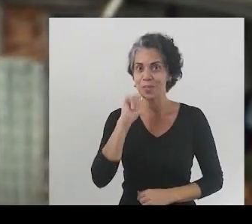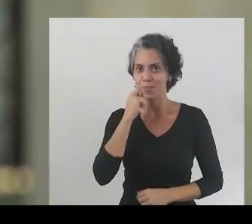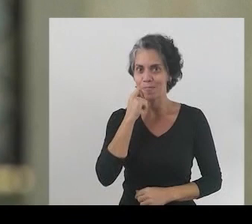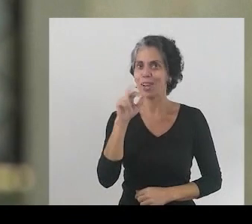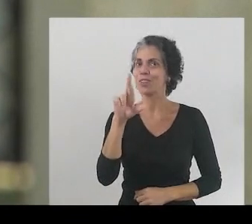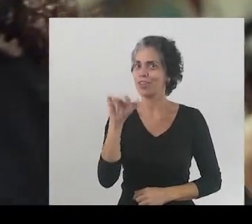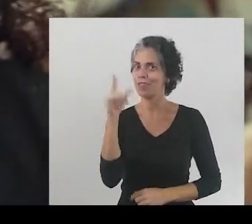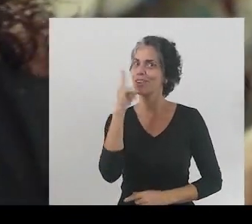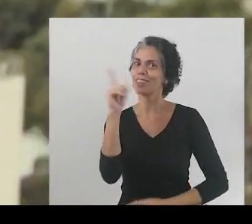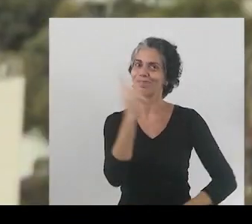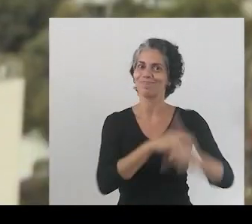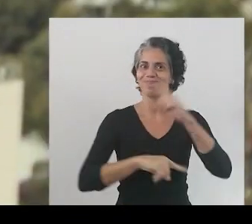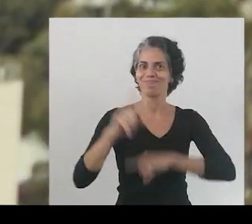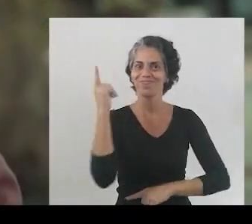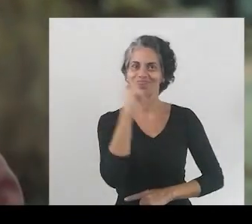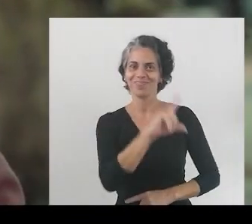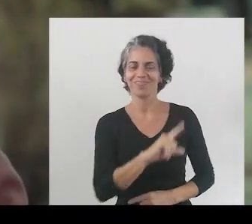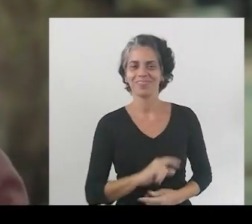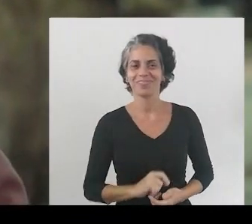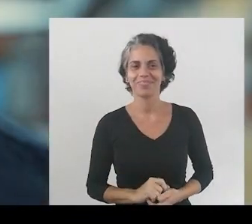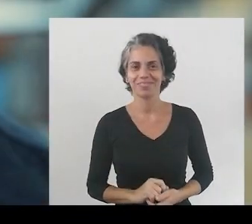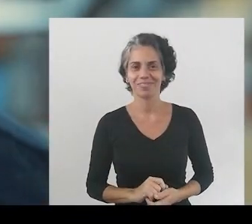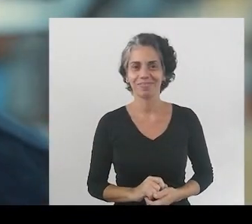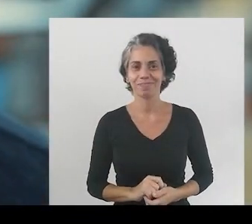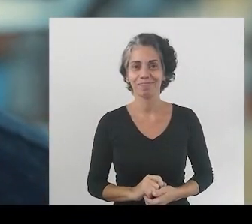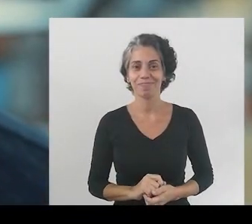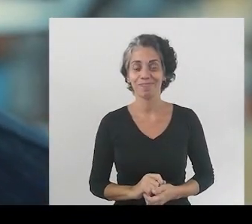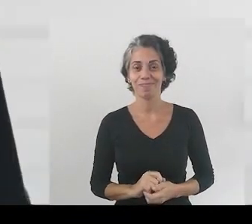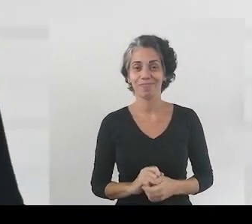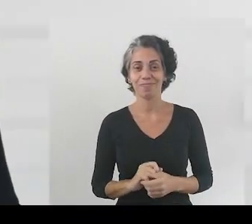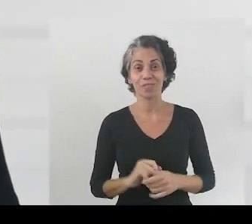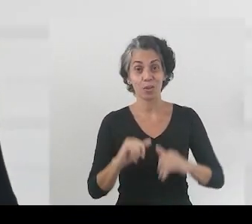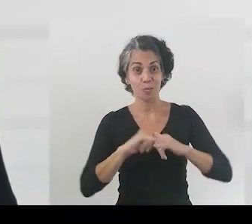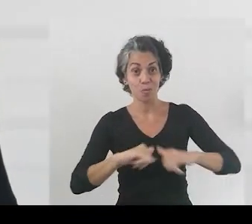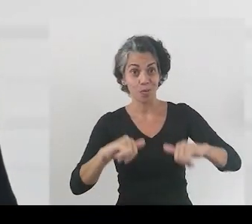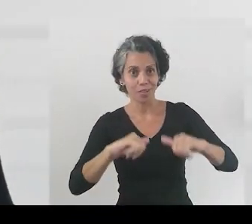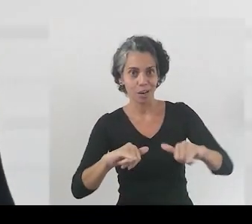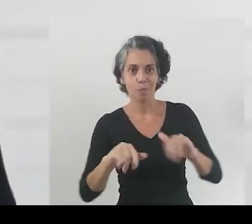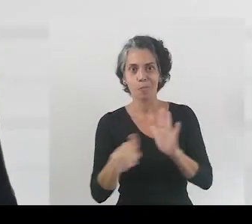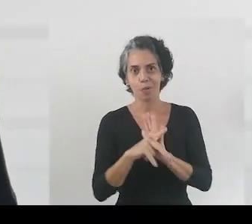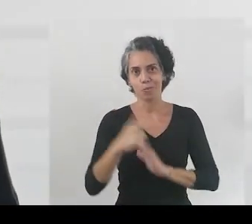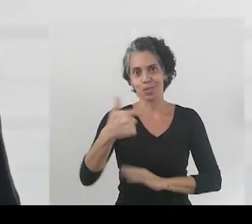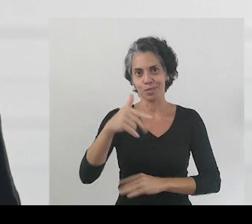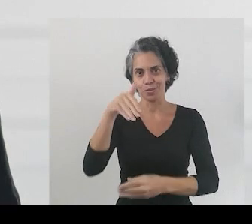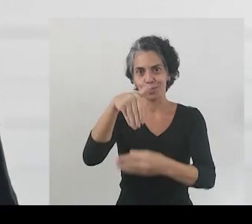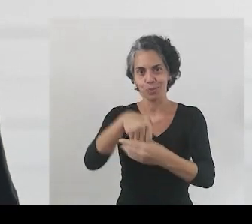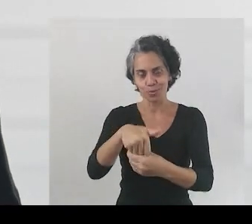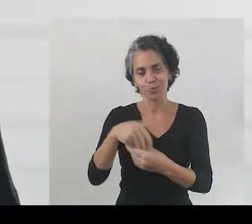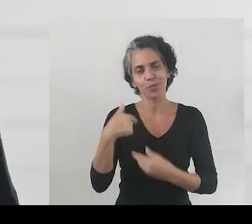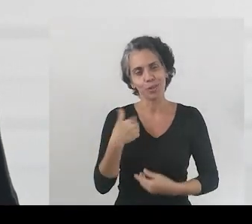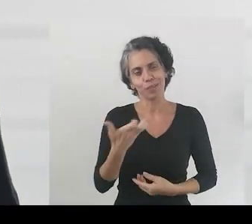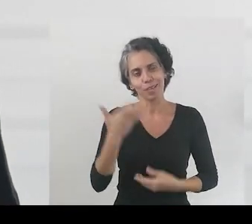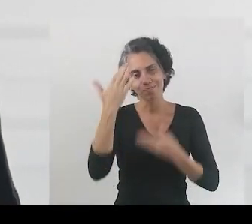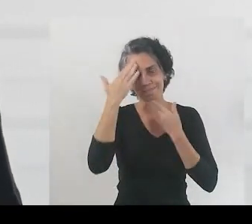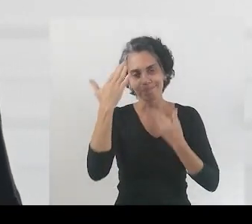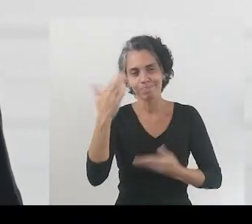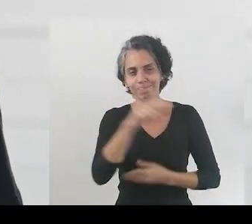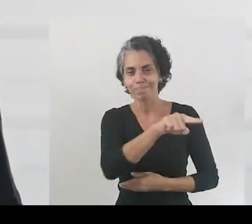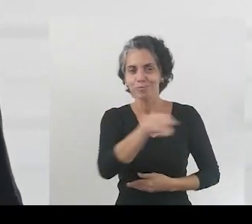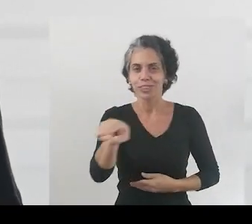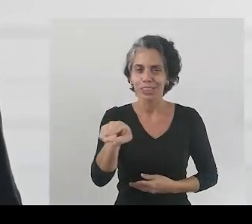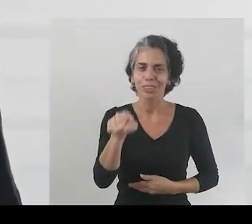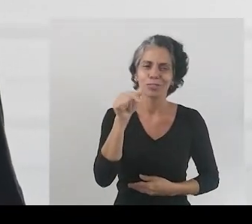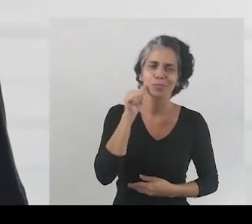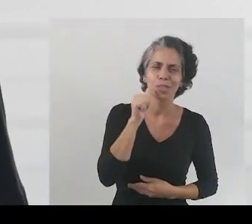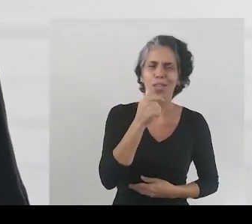programa Eduardo Paes. O Rio vai voltar a dar certo. O Eduardo tem um plano de governo robusto para fazer o Rio voltar